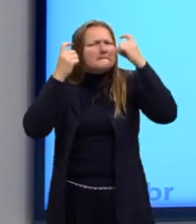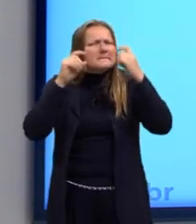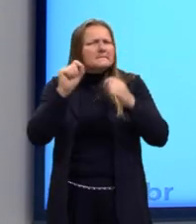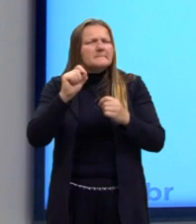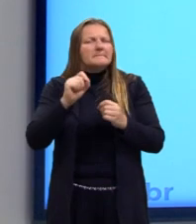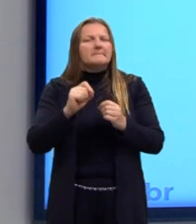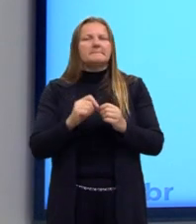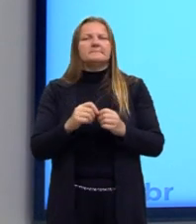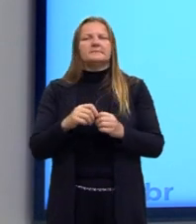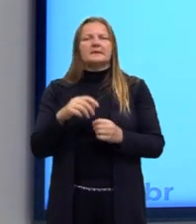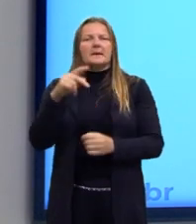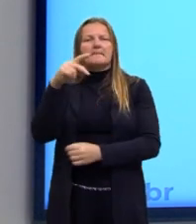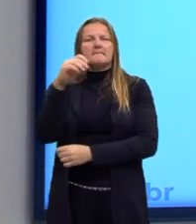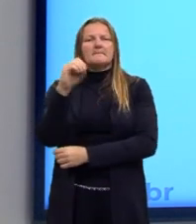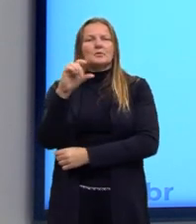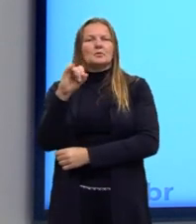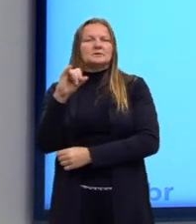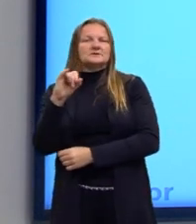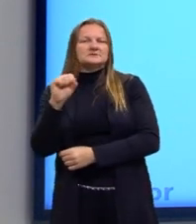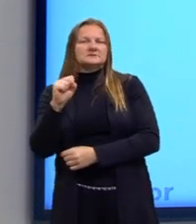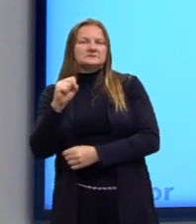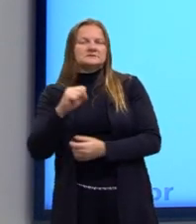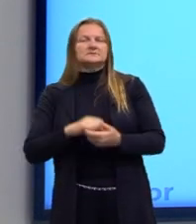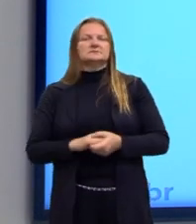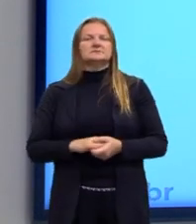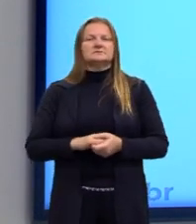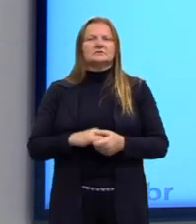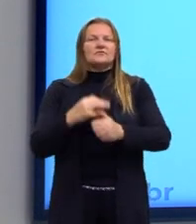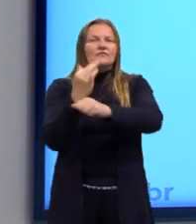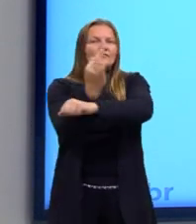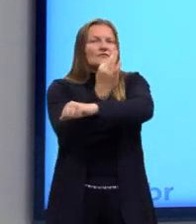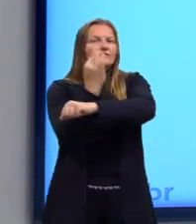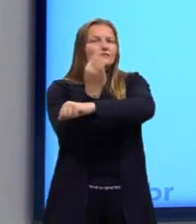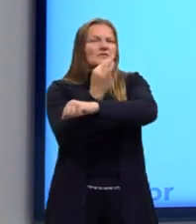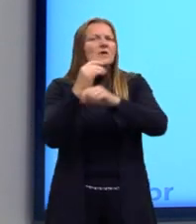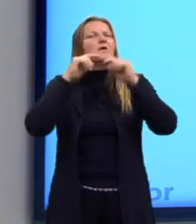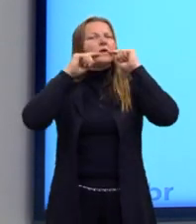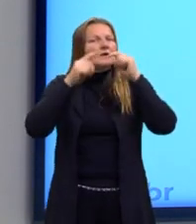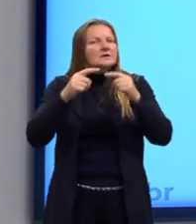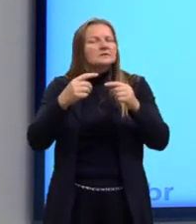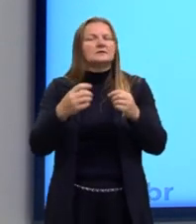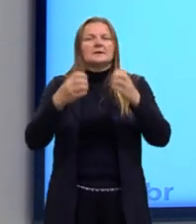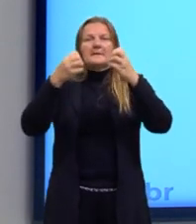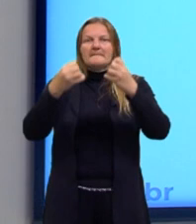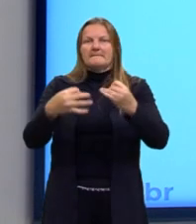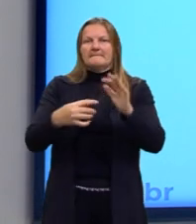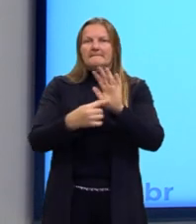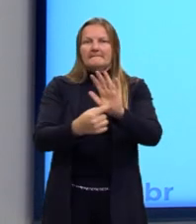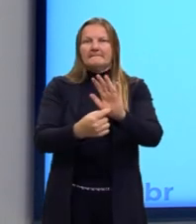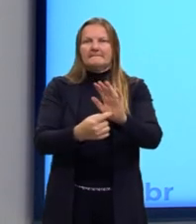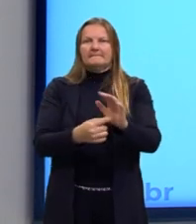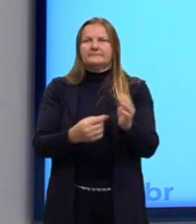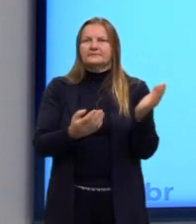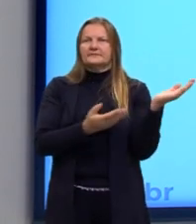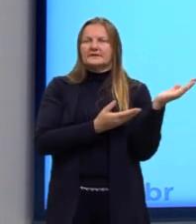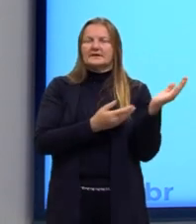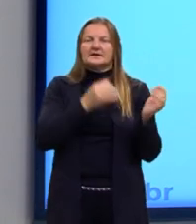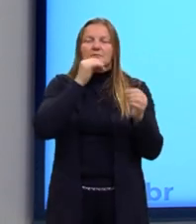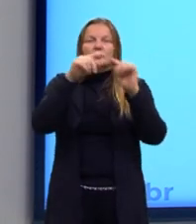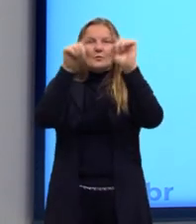com a forma. Essa função formalista é uma função mais crítica. Por exemplo, nós temos aqui o quadro da Mona Lisa.